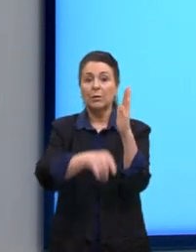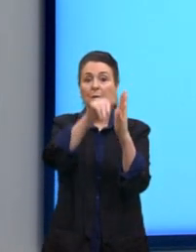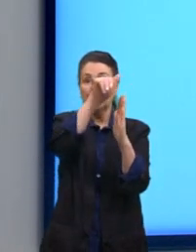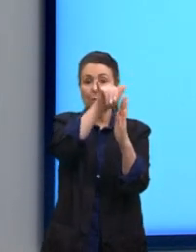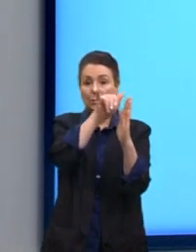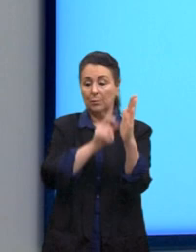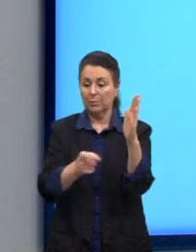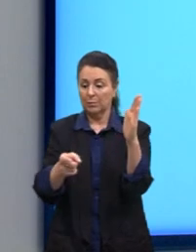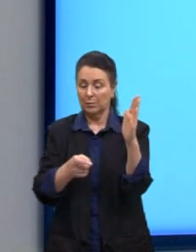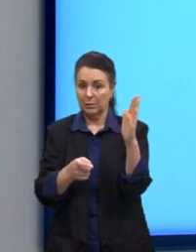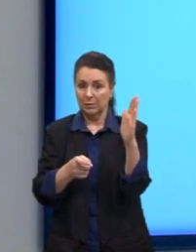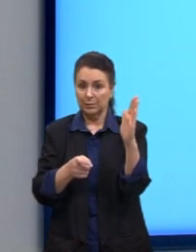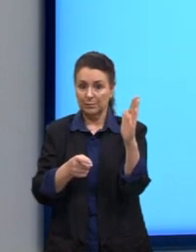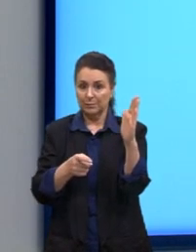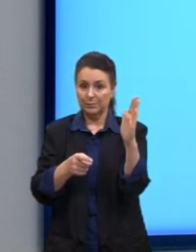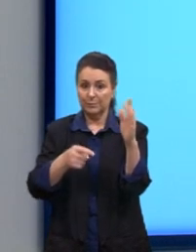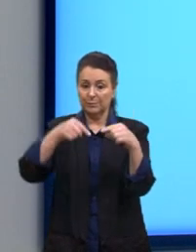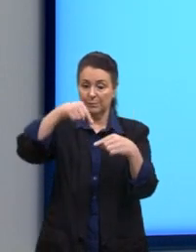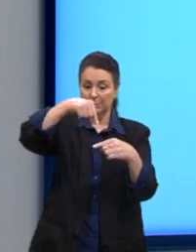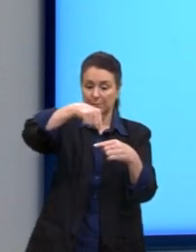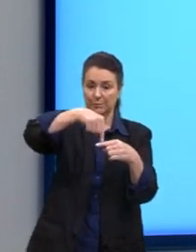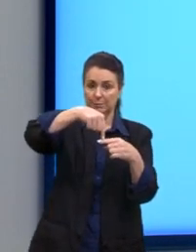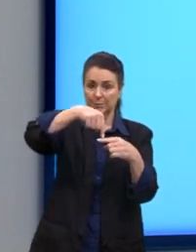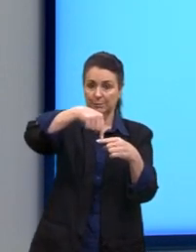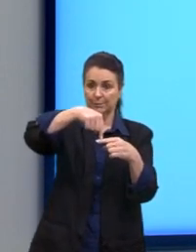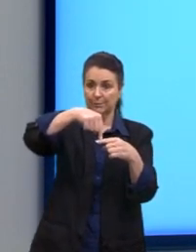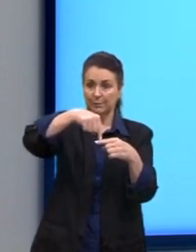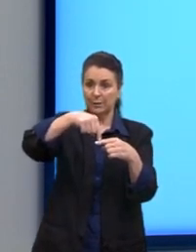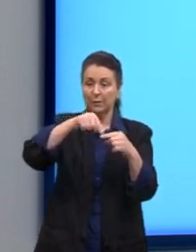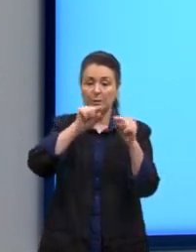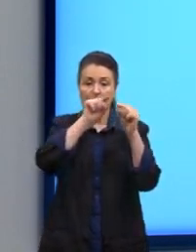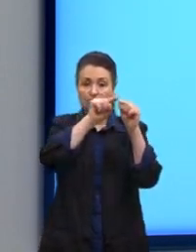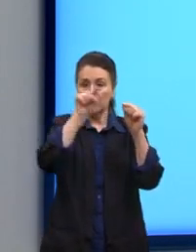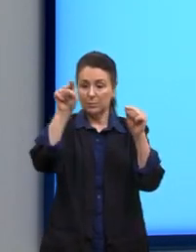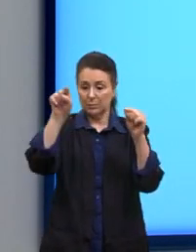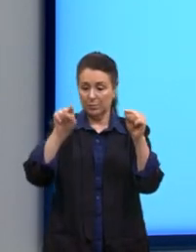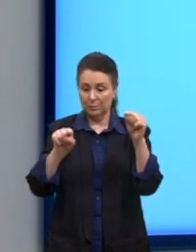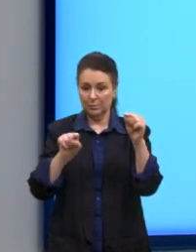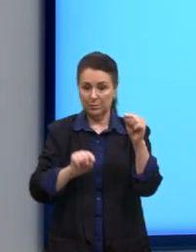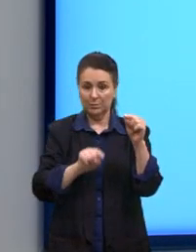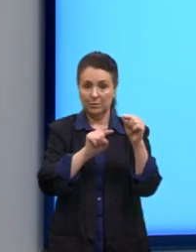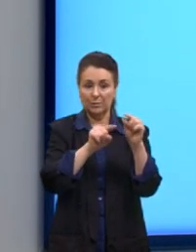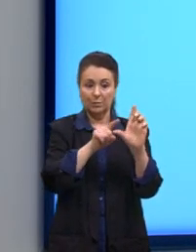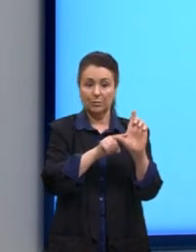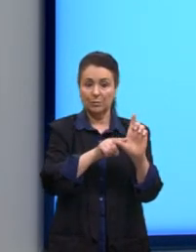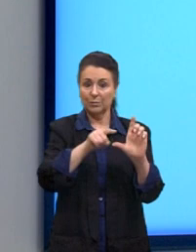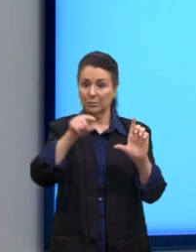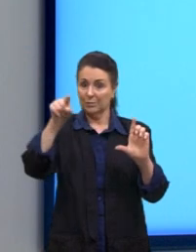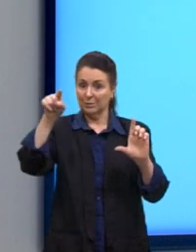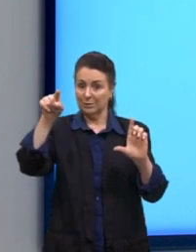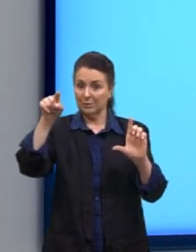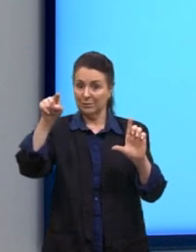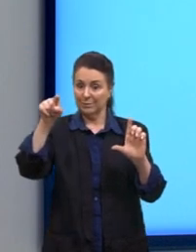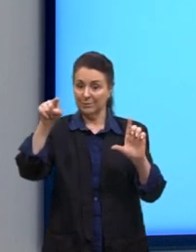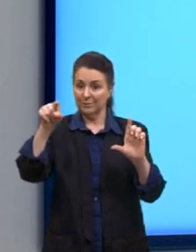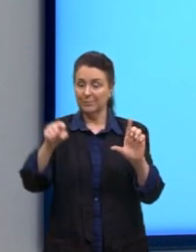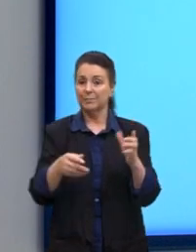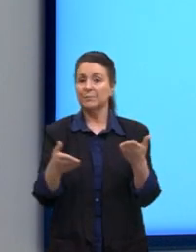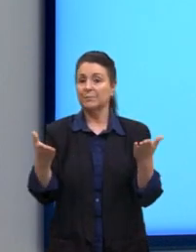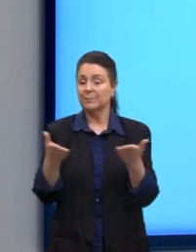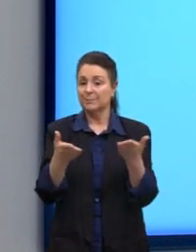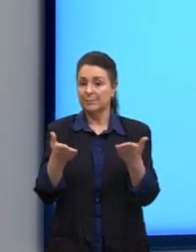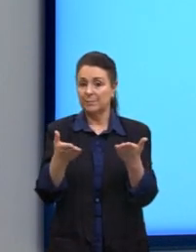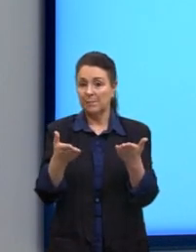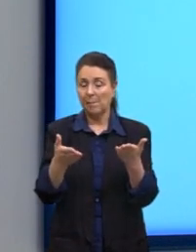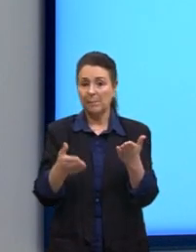Y perpendiculares e os pontinhos todos marcados no gráfico. Passando, então,